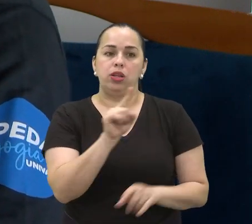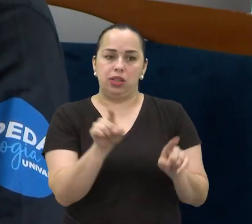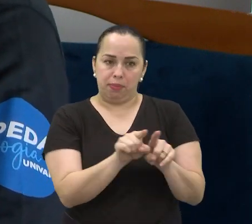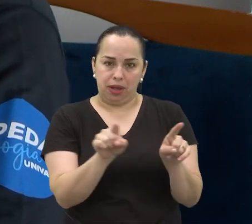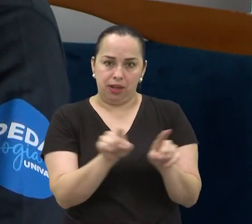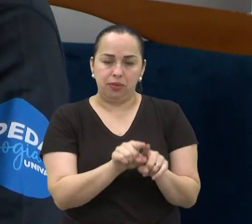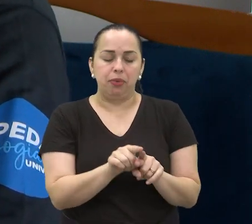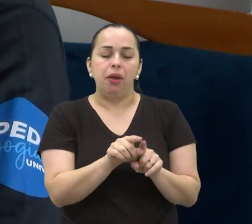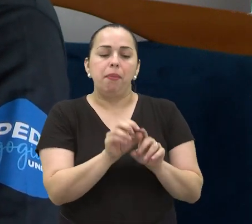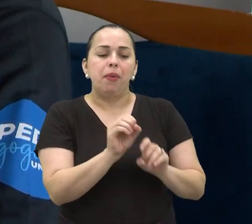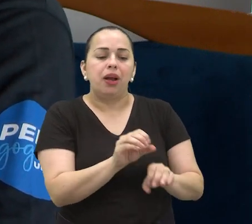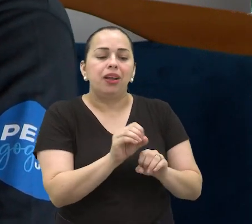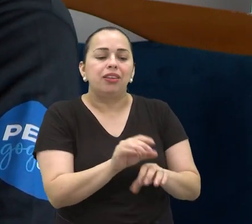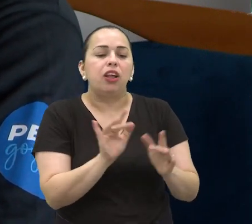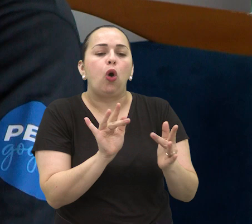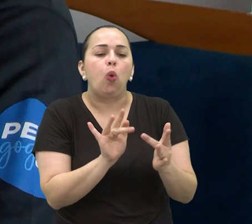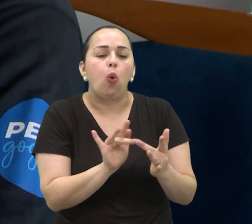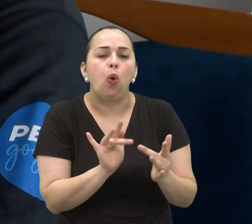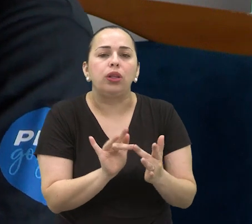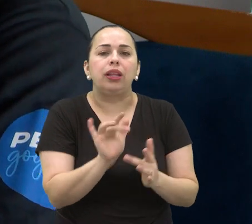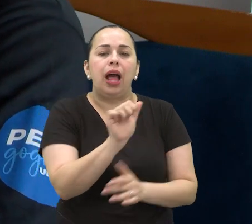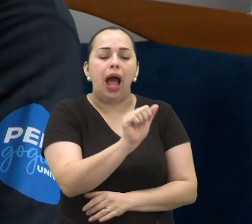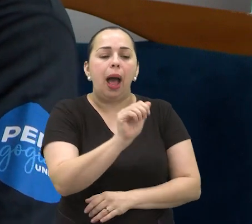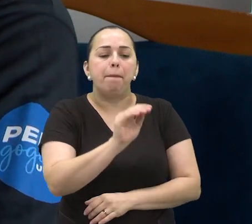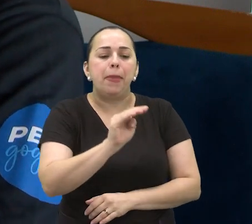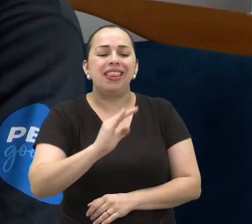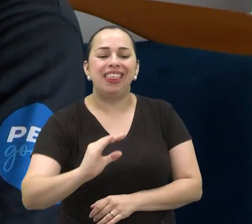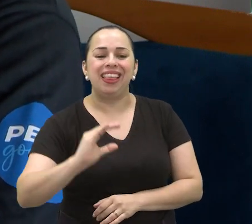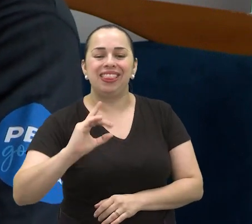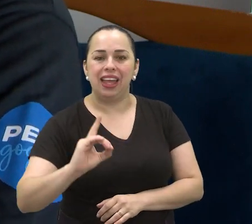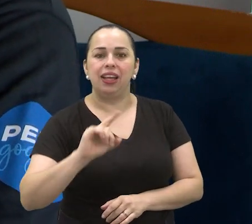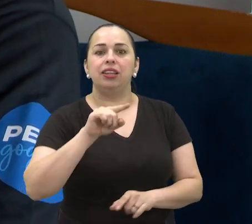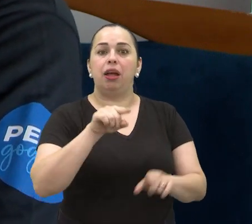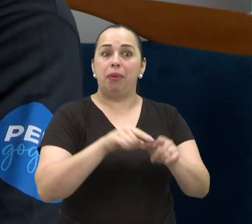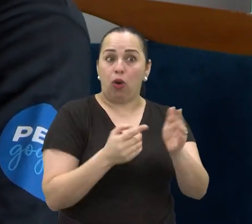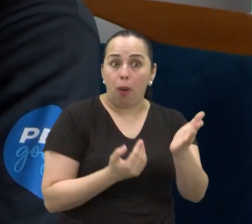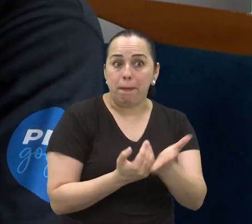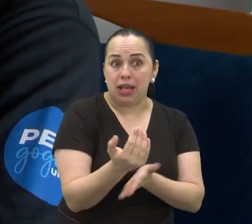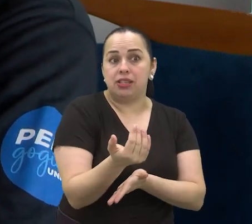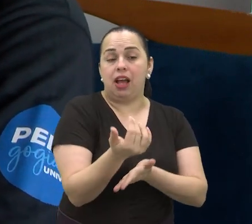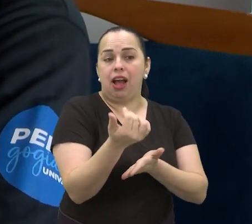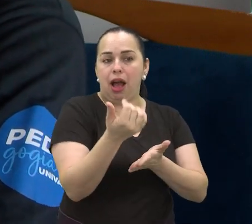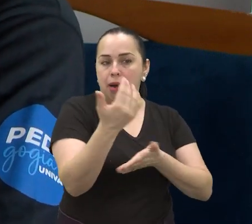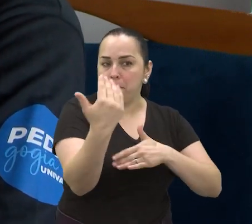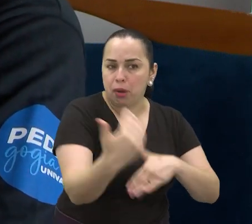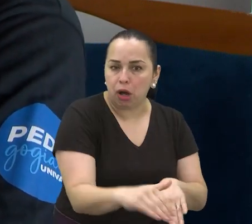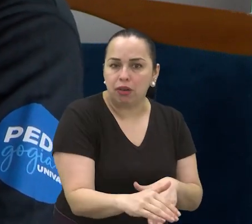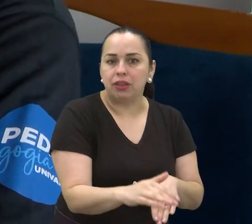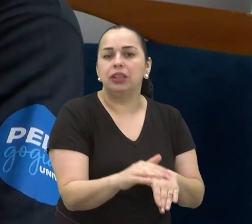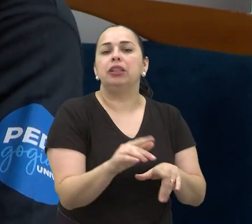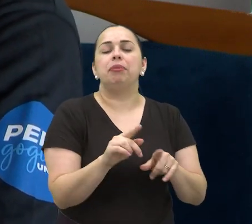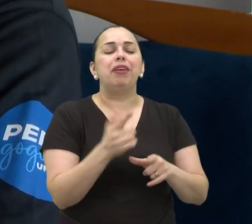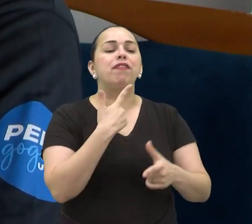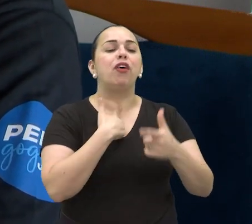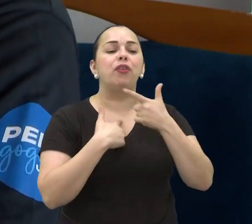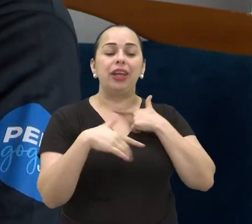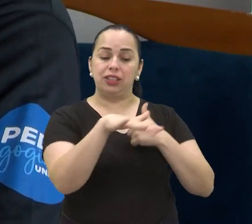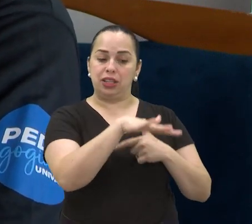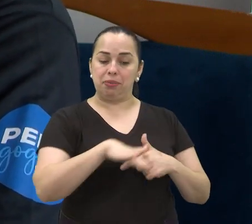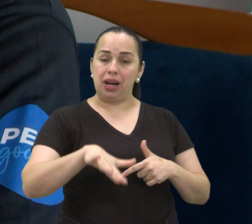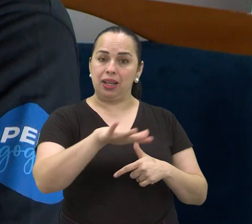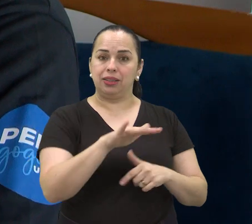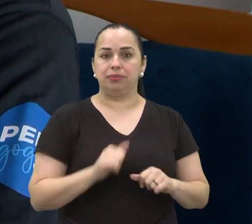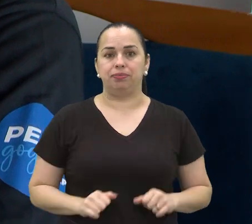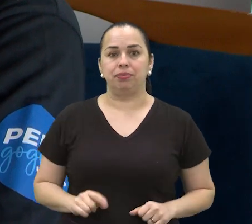me chama muita atenção por causa disso, desse primeiro contato. É a partir de lá que eles têm avaliação, toda essa coisa. Então, também tenho